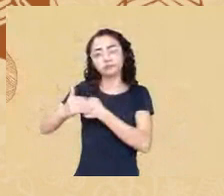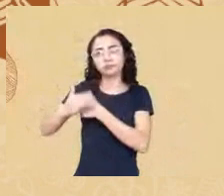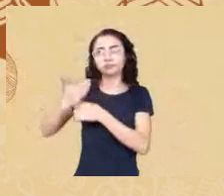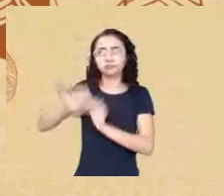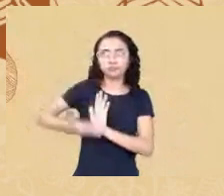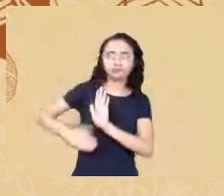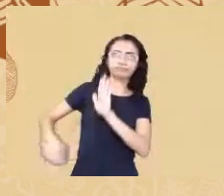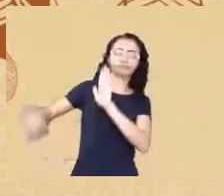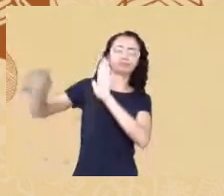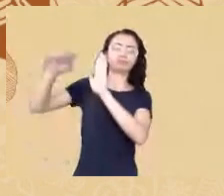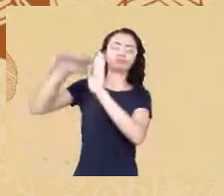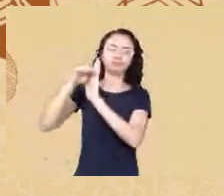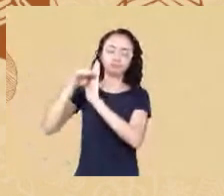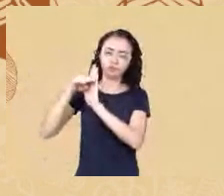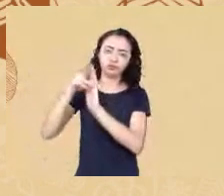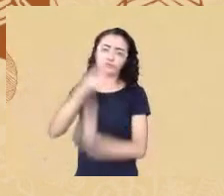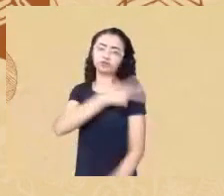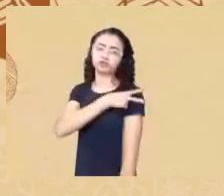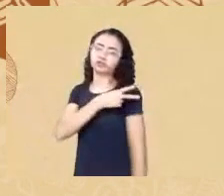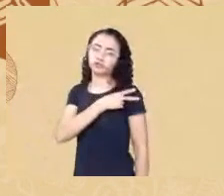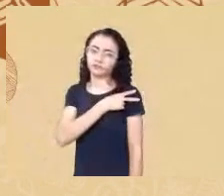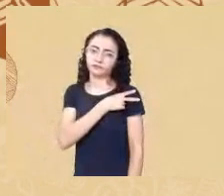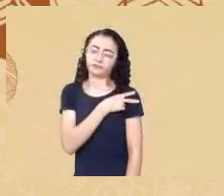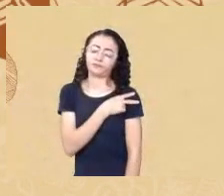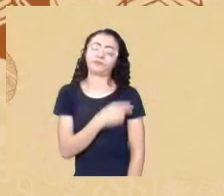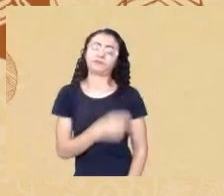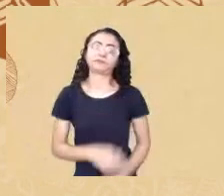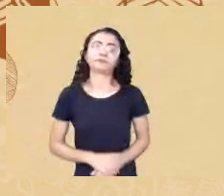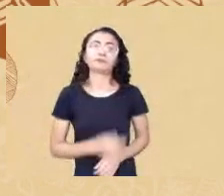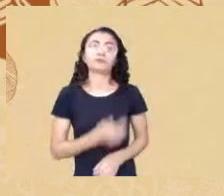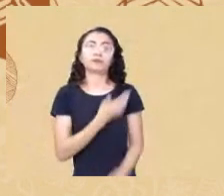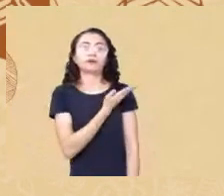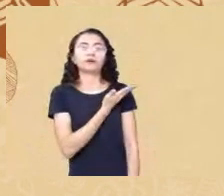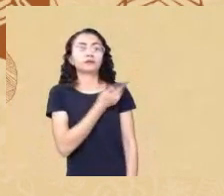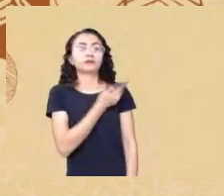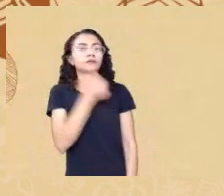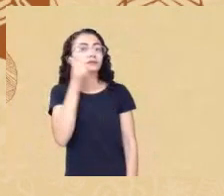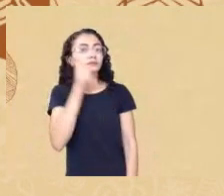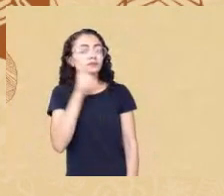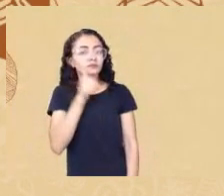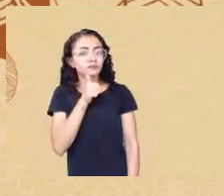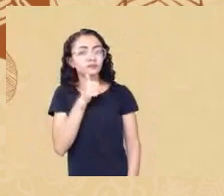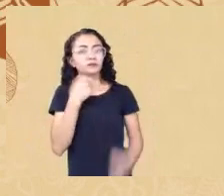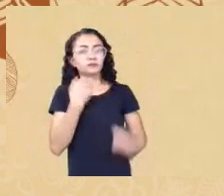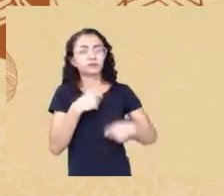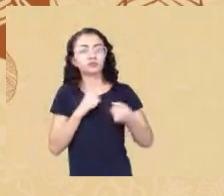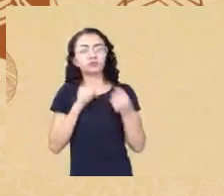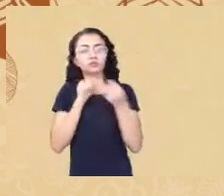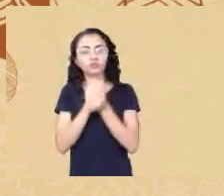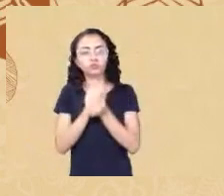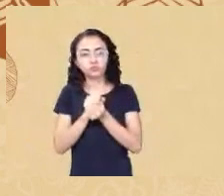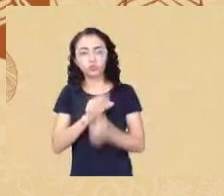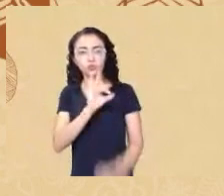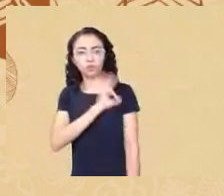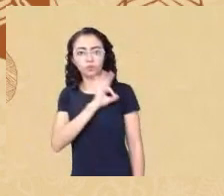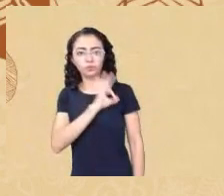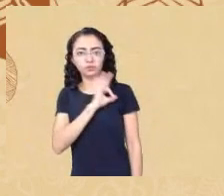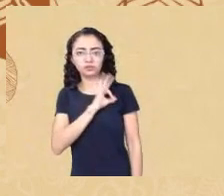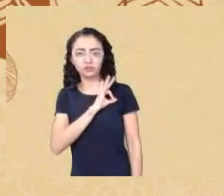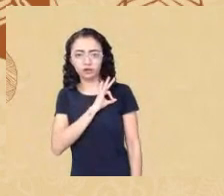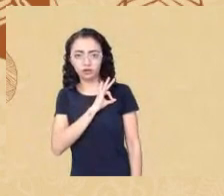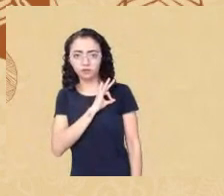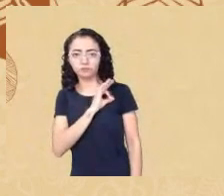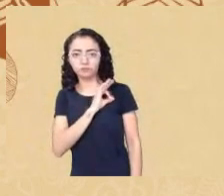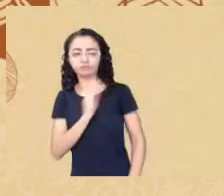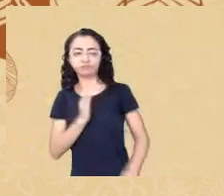menina precisou sair escoltada por esses policiais para entrar na escola onde ela tinha que estudar que ela ganhou o direito pela lei de